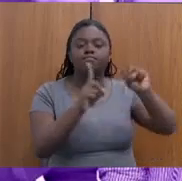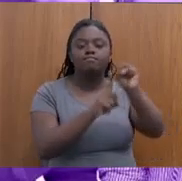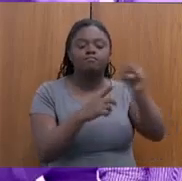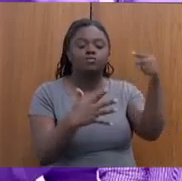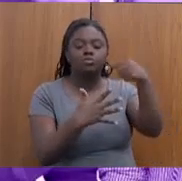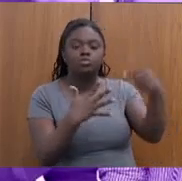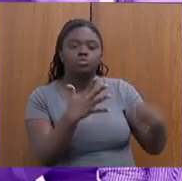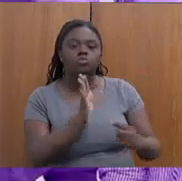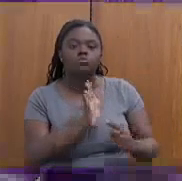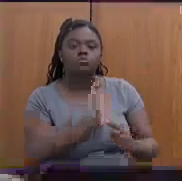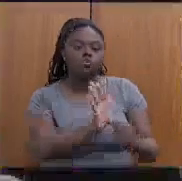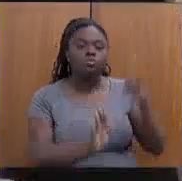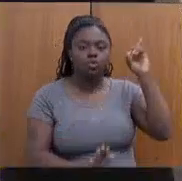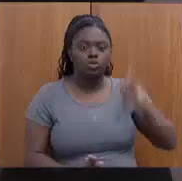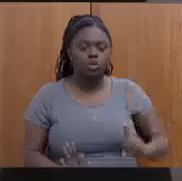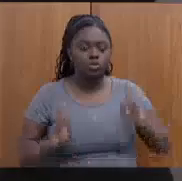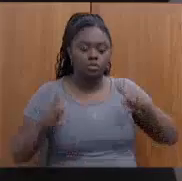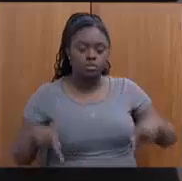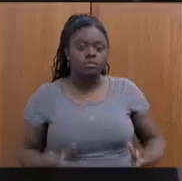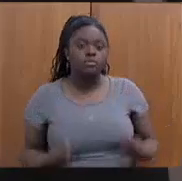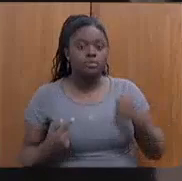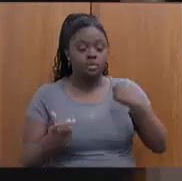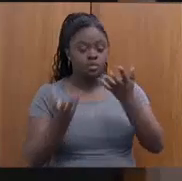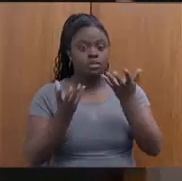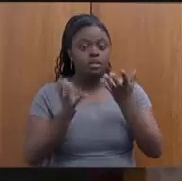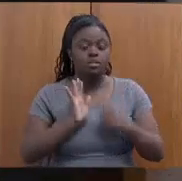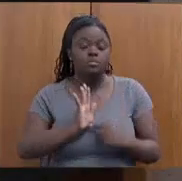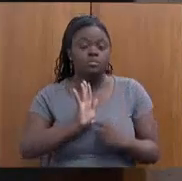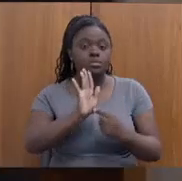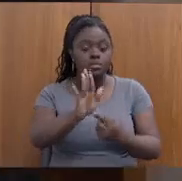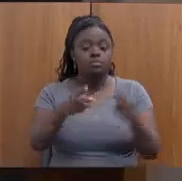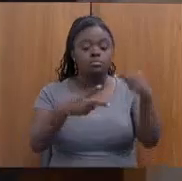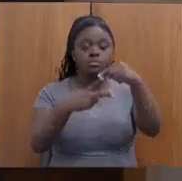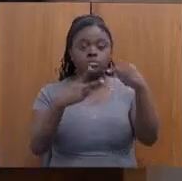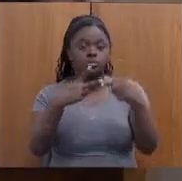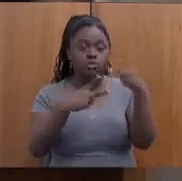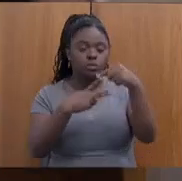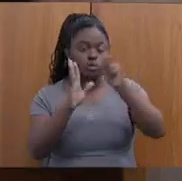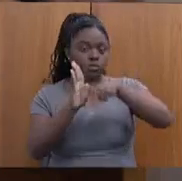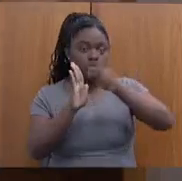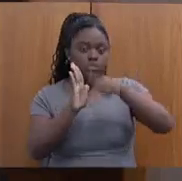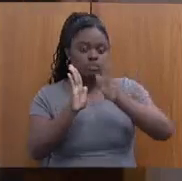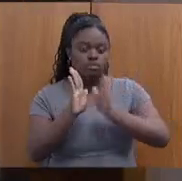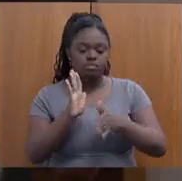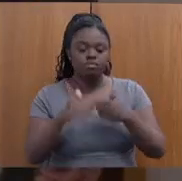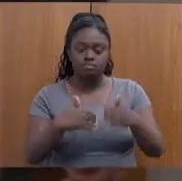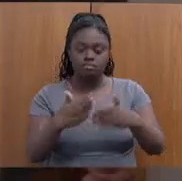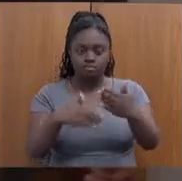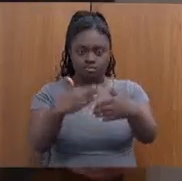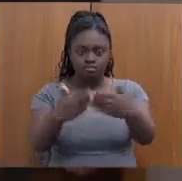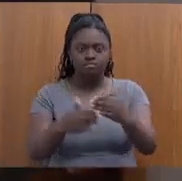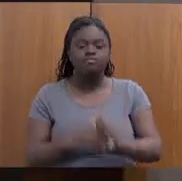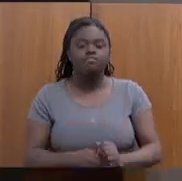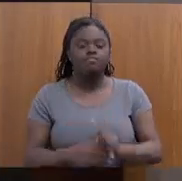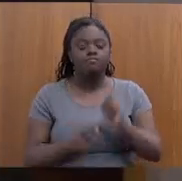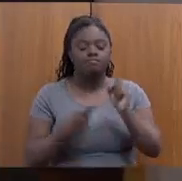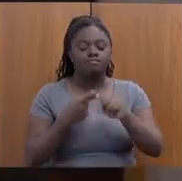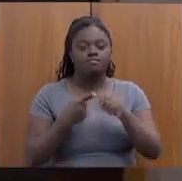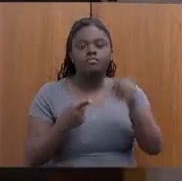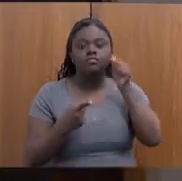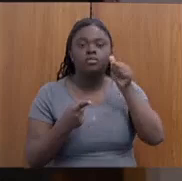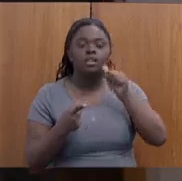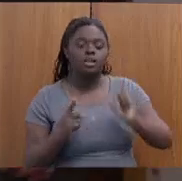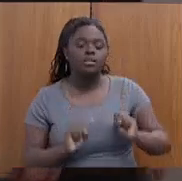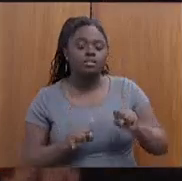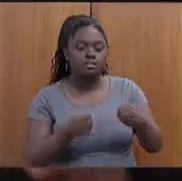refere aos direitos humanos. E aqui eu queria dar destaque a dois projetos que já estão em andamento, que é Mulheres em Defesa